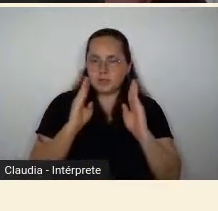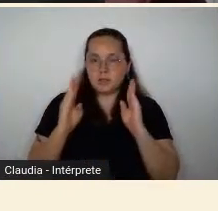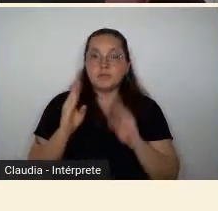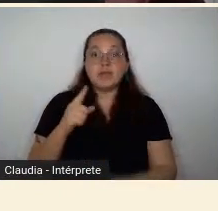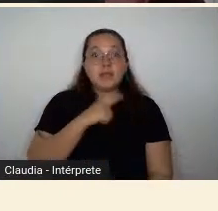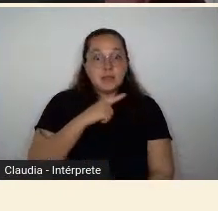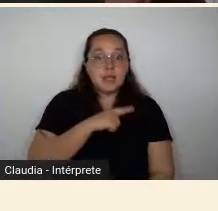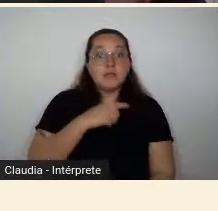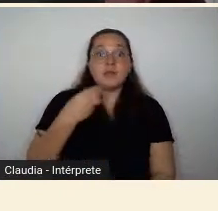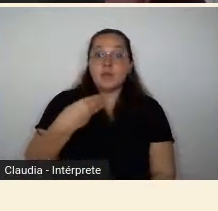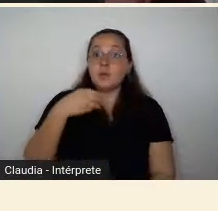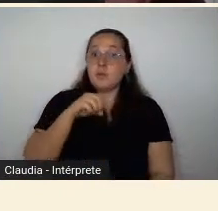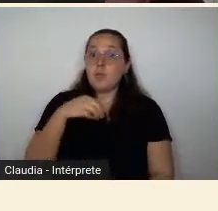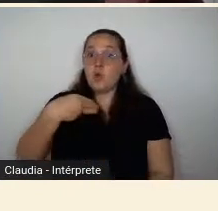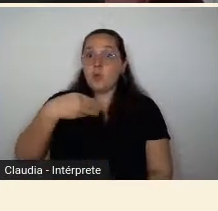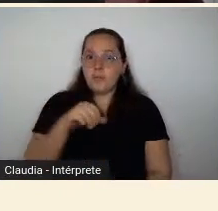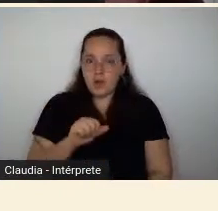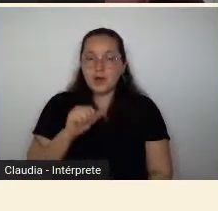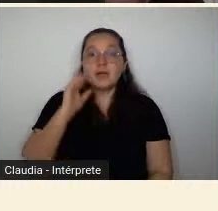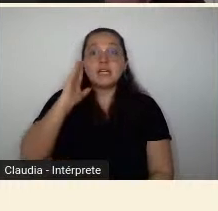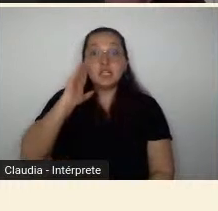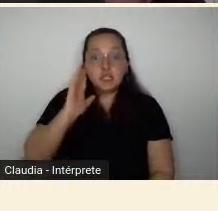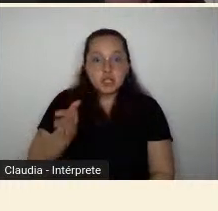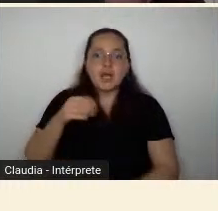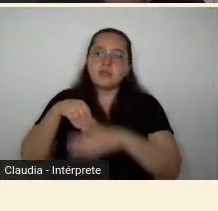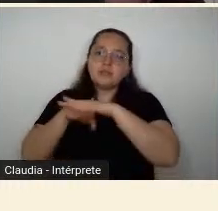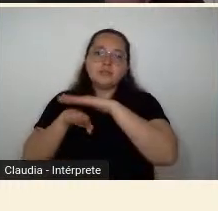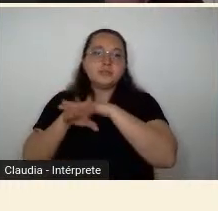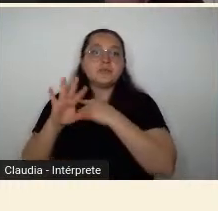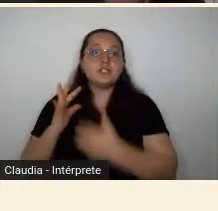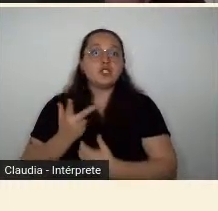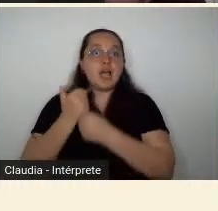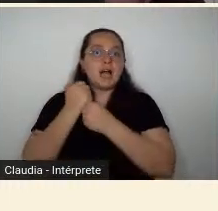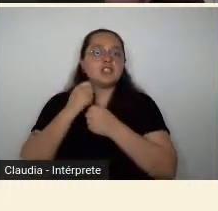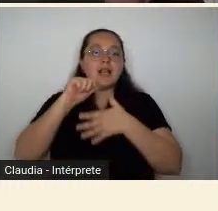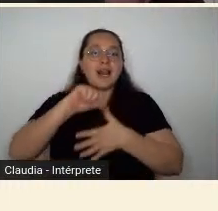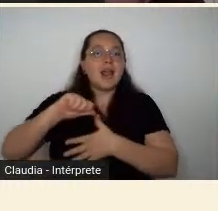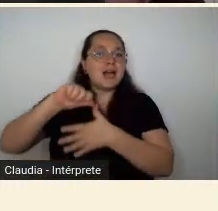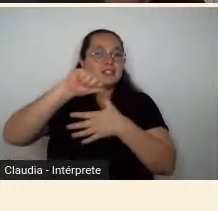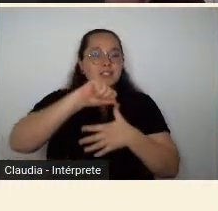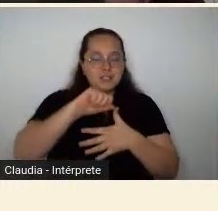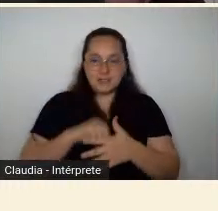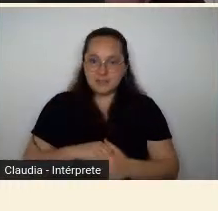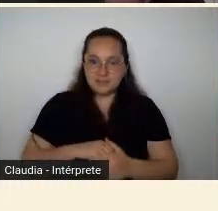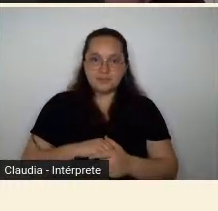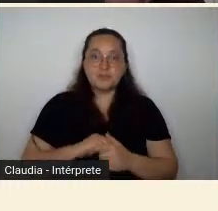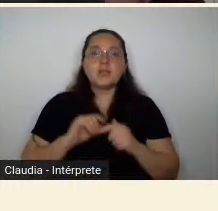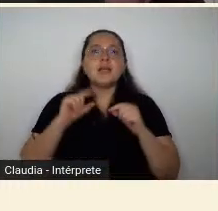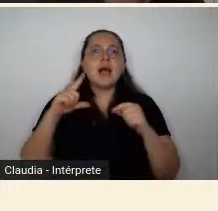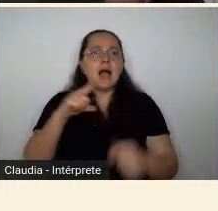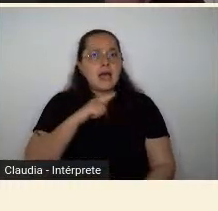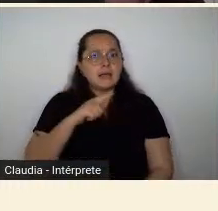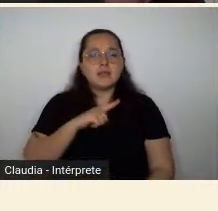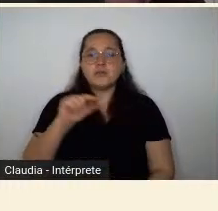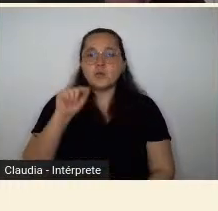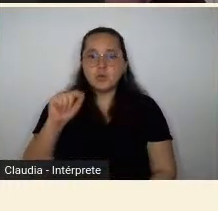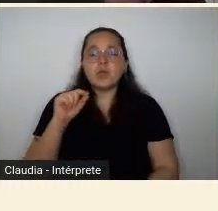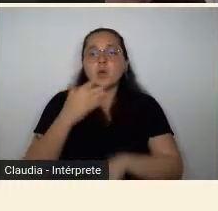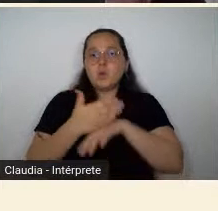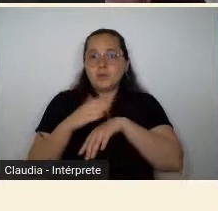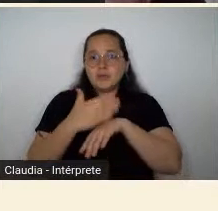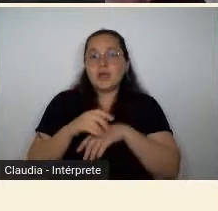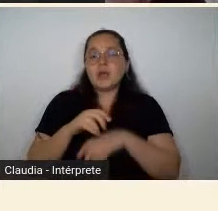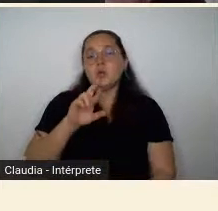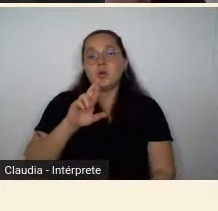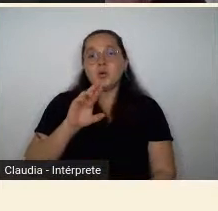construindo a sua coleção de arte latino-americana. E, para isso, enviou-se para o Brasil um emissário do Rockefeller, que é o Kirsten,